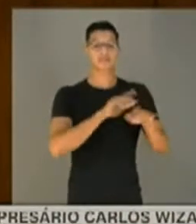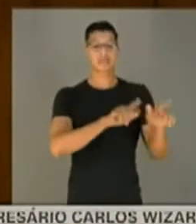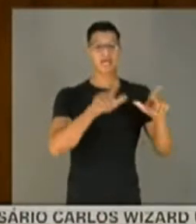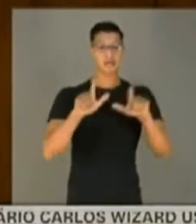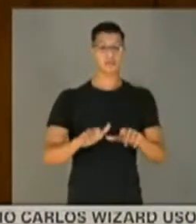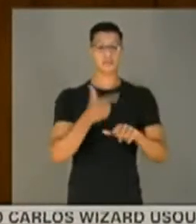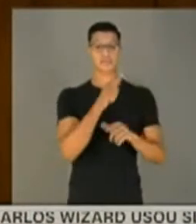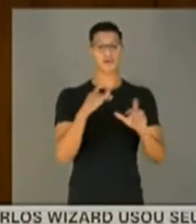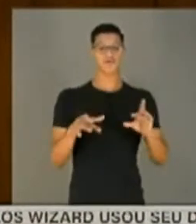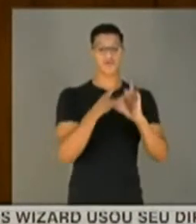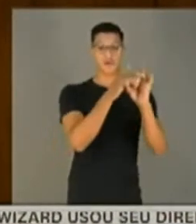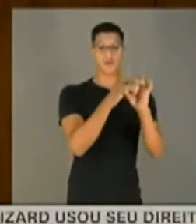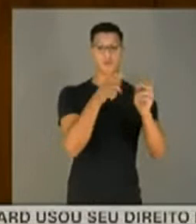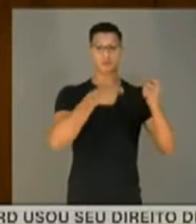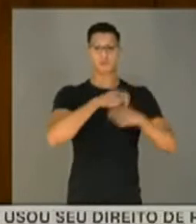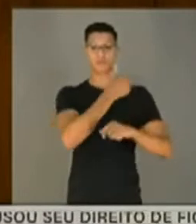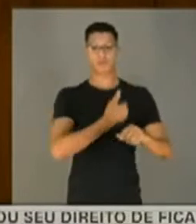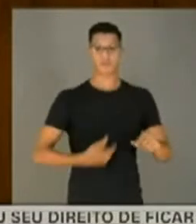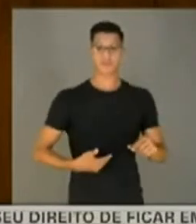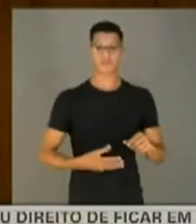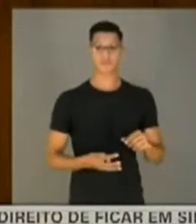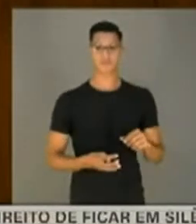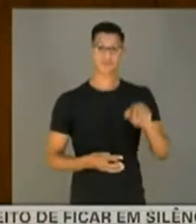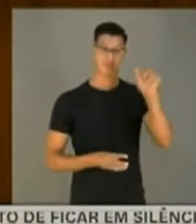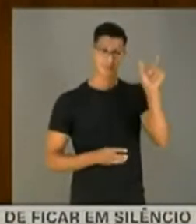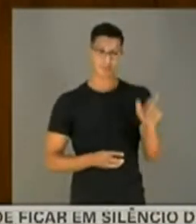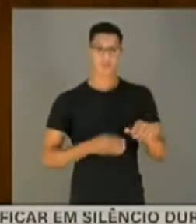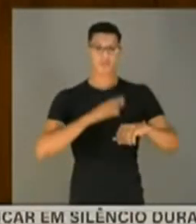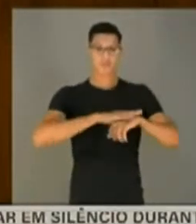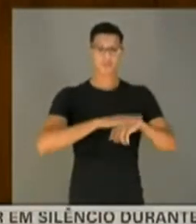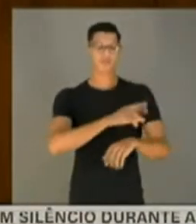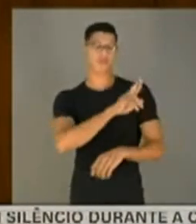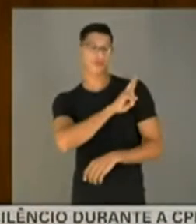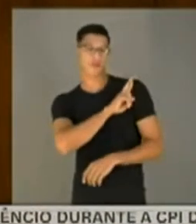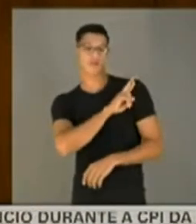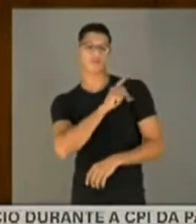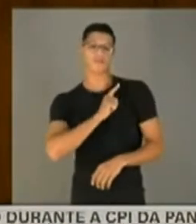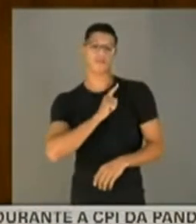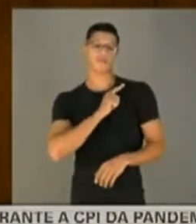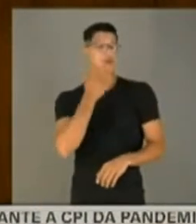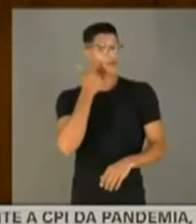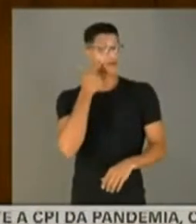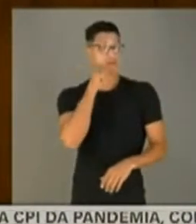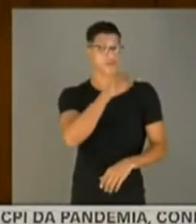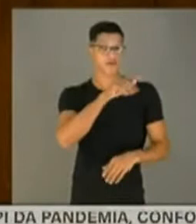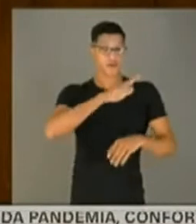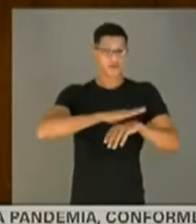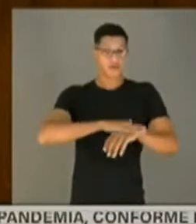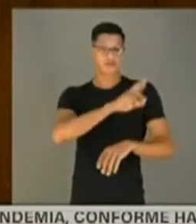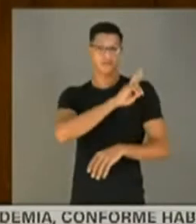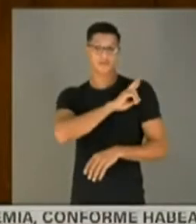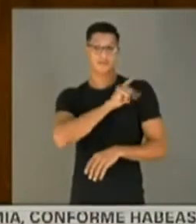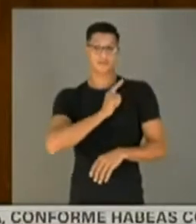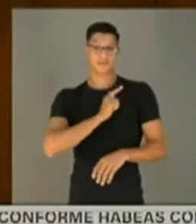sem vínculo com a administração pública, o senhor exerceu a função, o senhor, veja bem, o senhor exerceu a